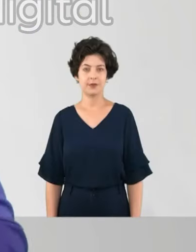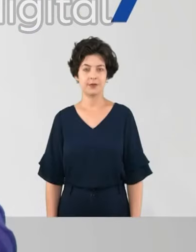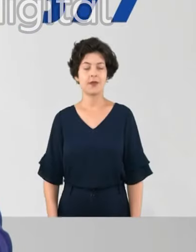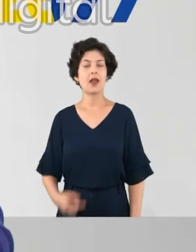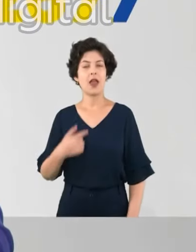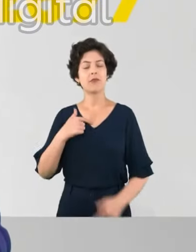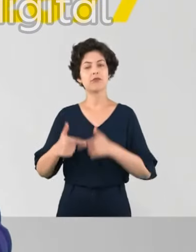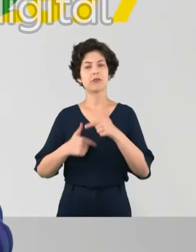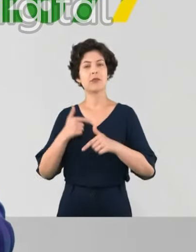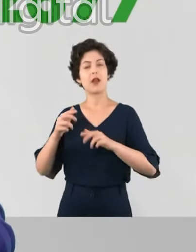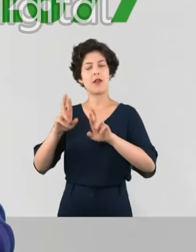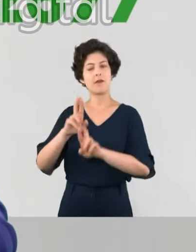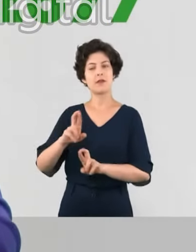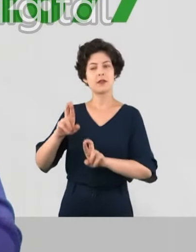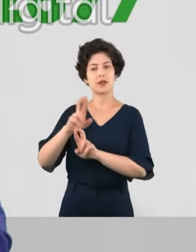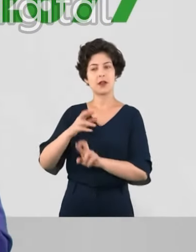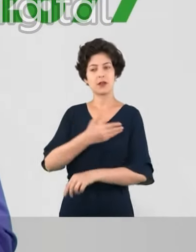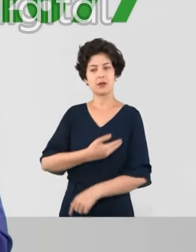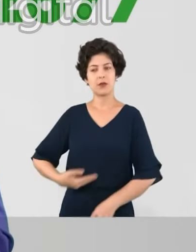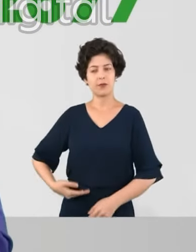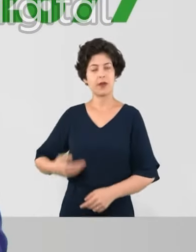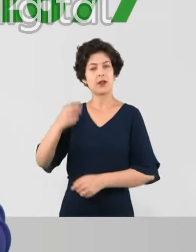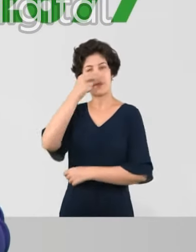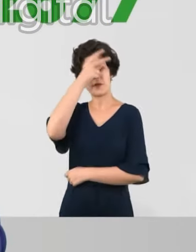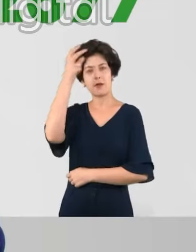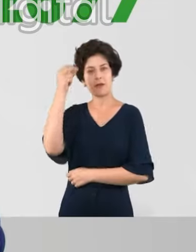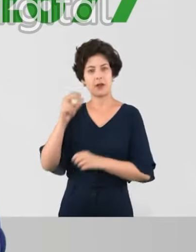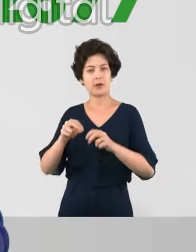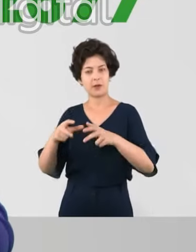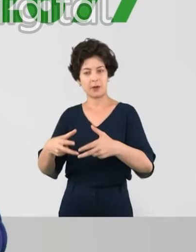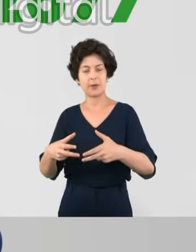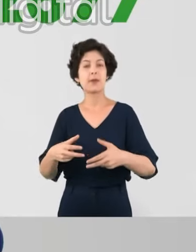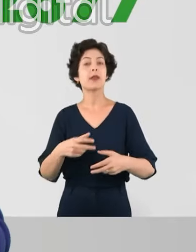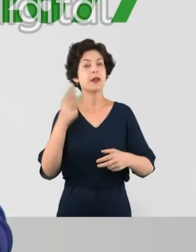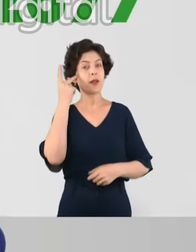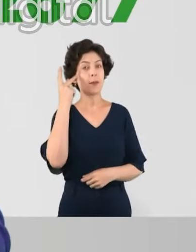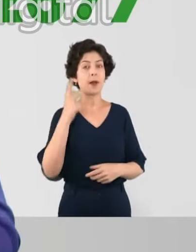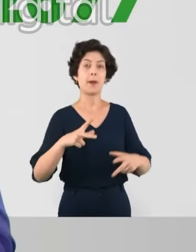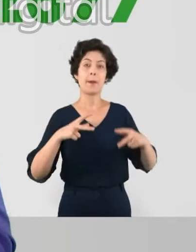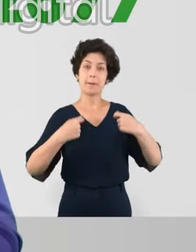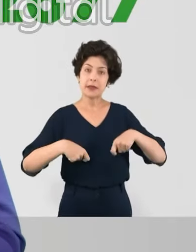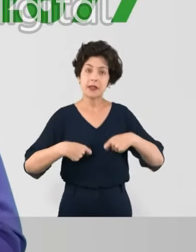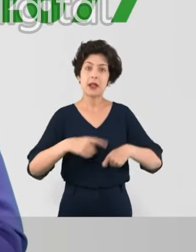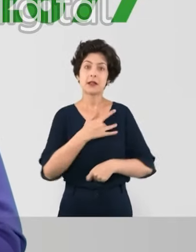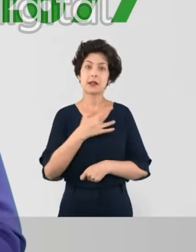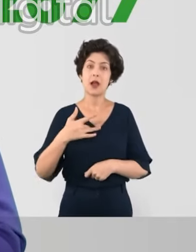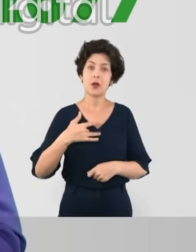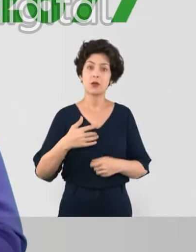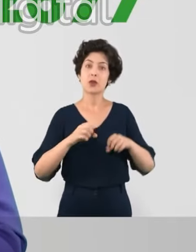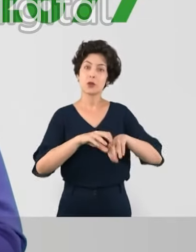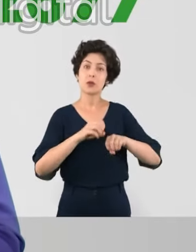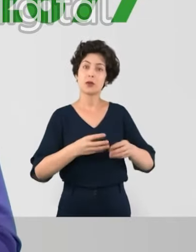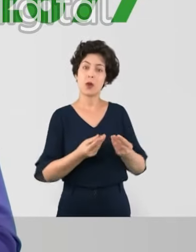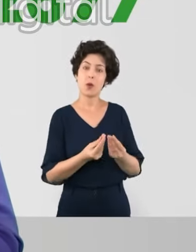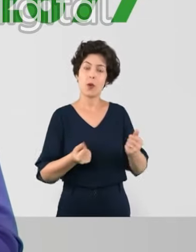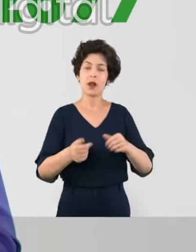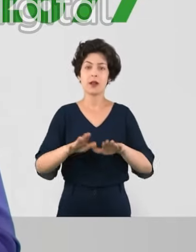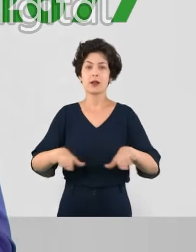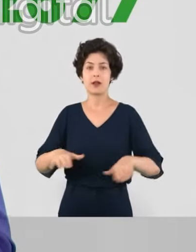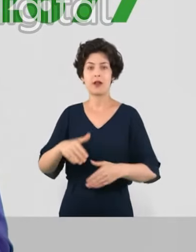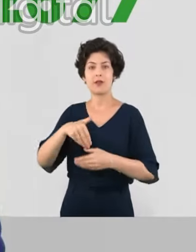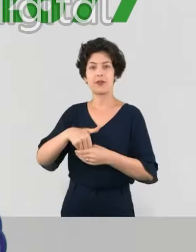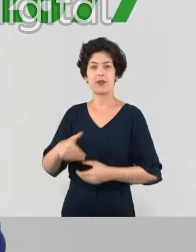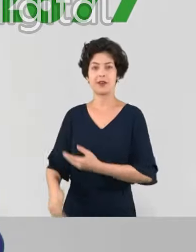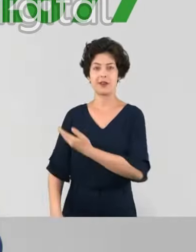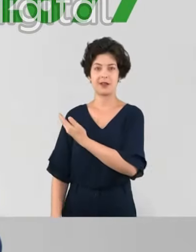Vou fiscalizar o poder público na Câmara Municipal. São Paulo merece saúde e educação de qualidade para as nossas crianças. Vote Laene